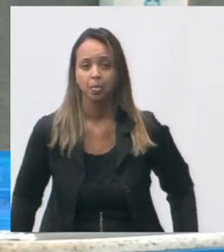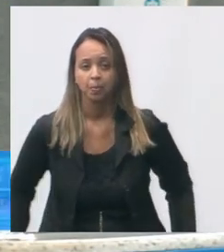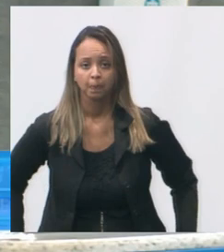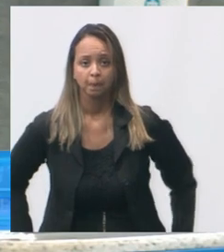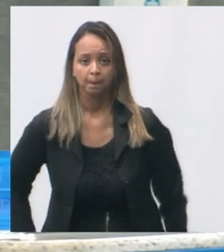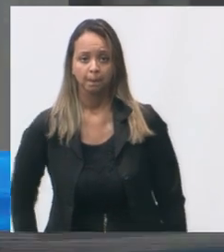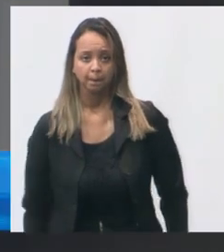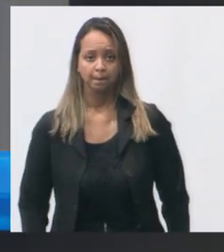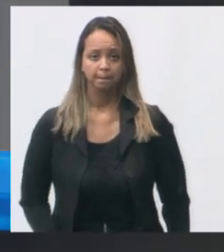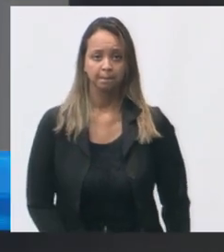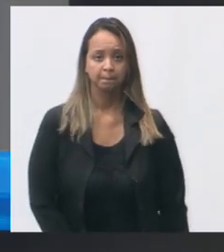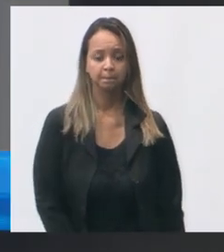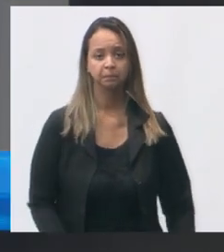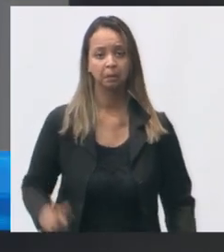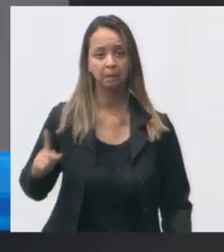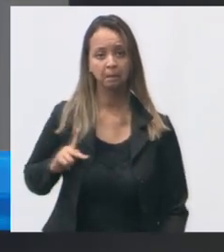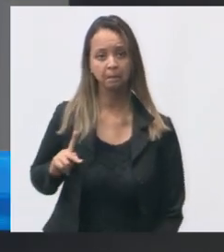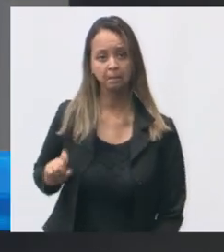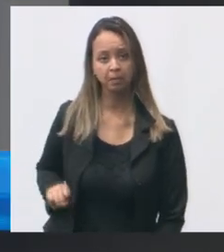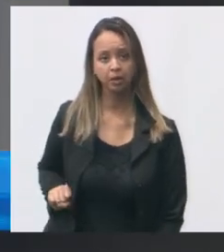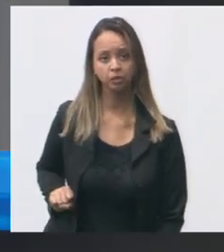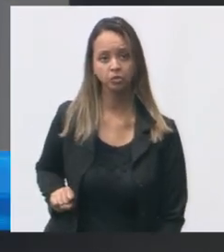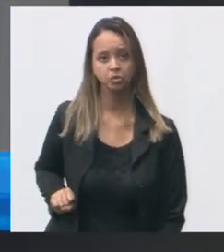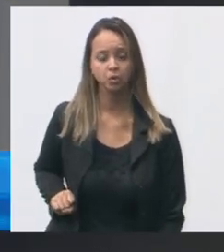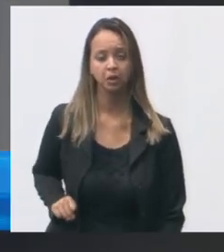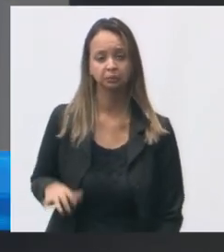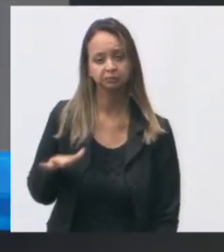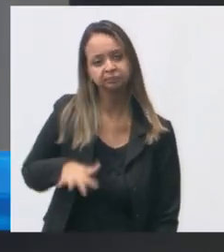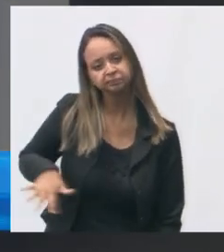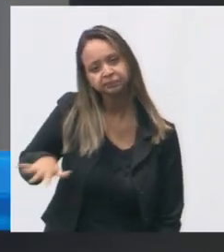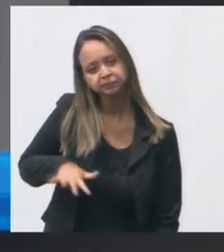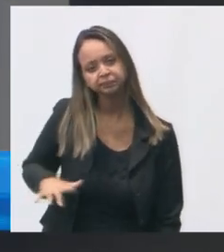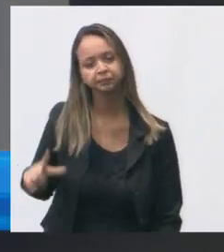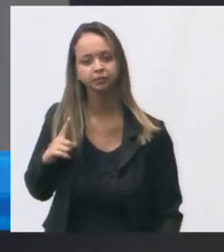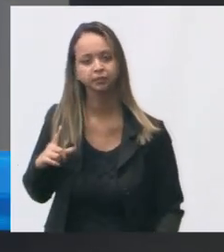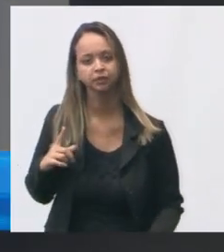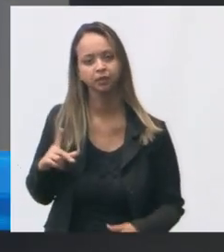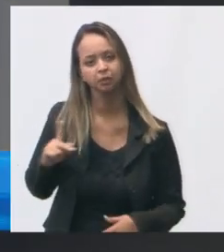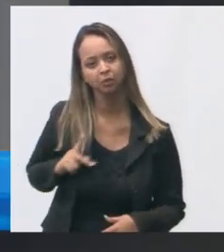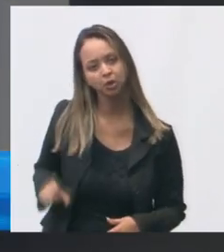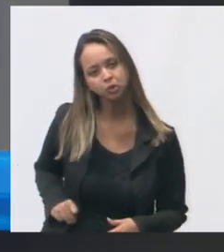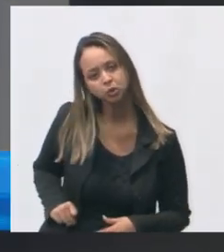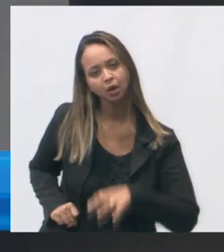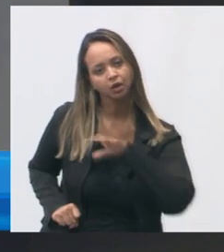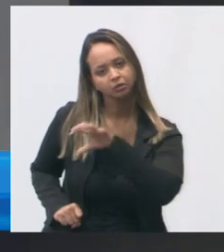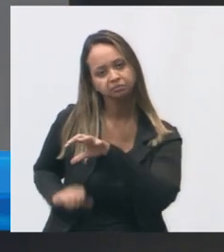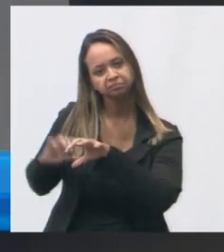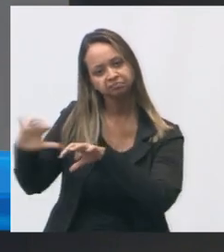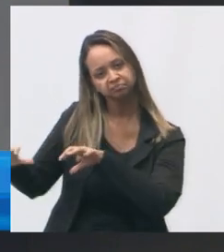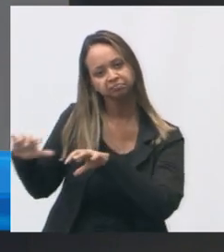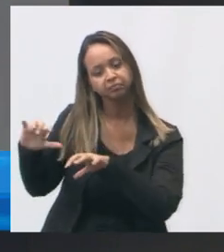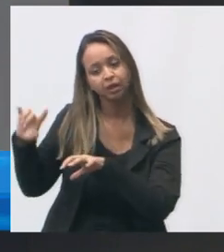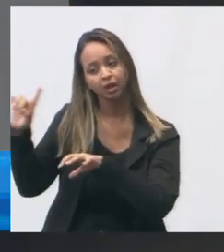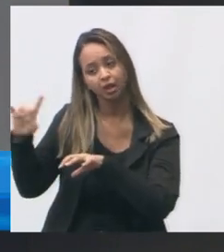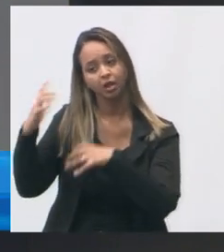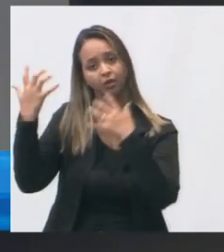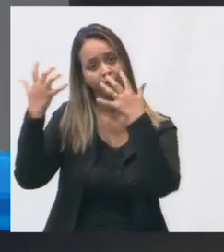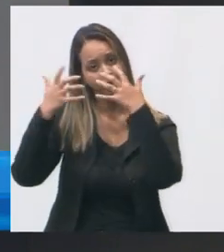unidade de saúde da praia do suar enceado fica ali na enceada do suar atende praia do suar enceado do suar vereador davi